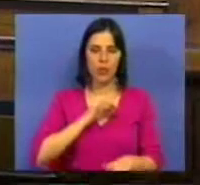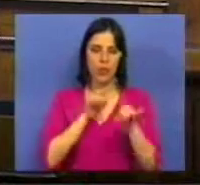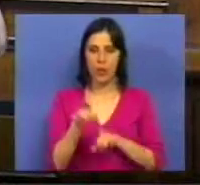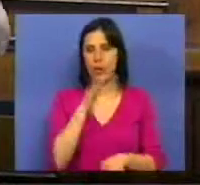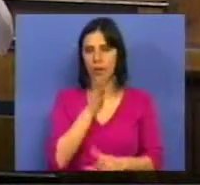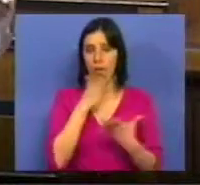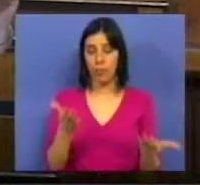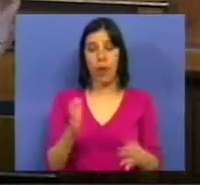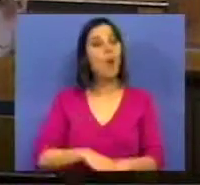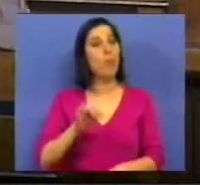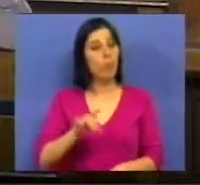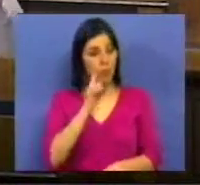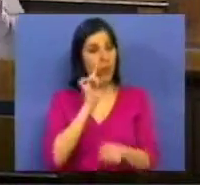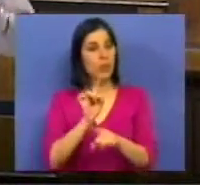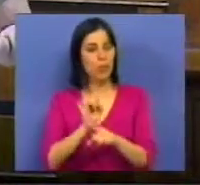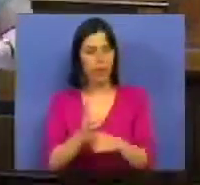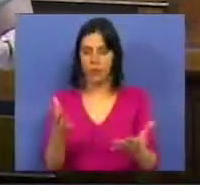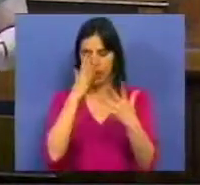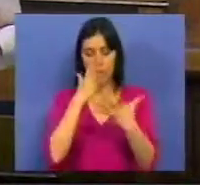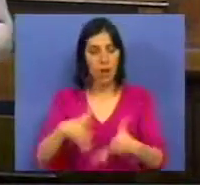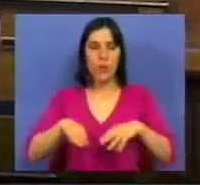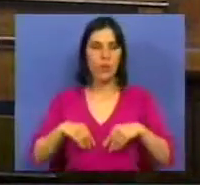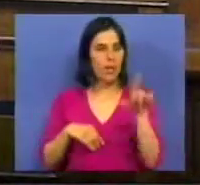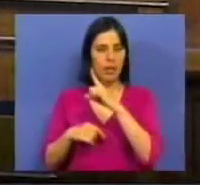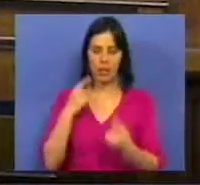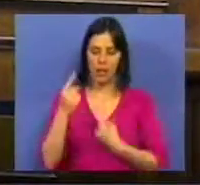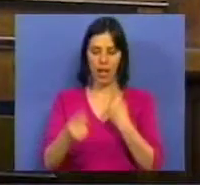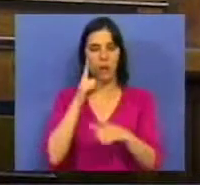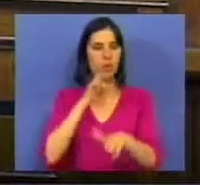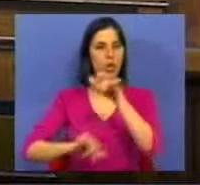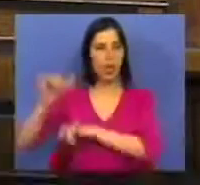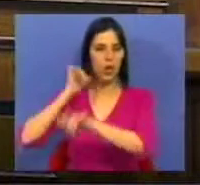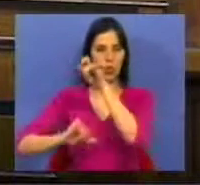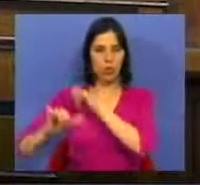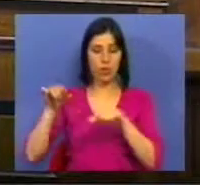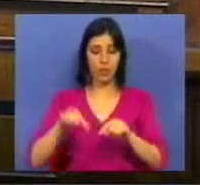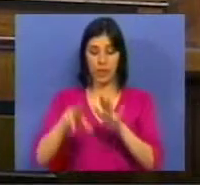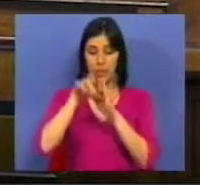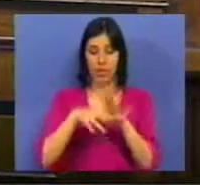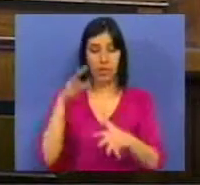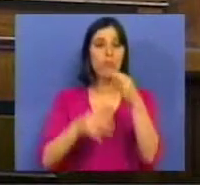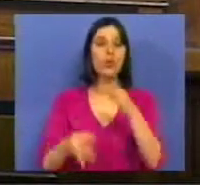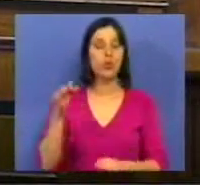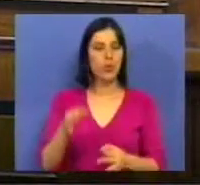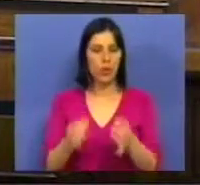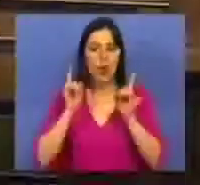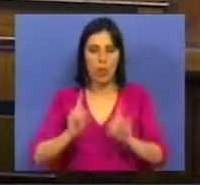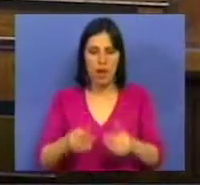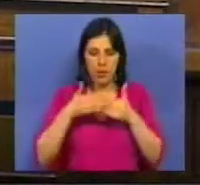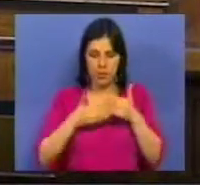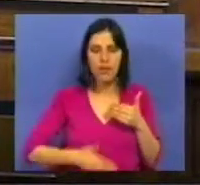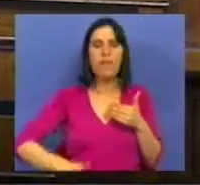deputados. Por isso mesmo, não se admitem alguns retrocessos que este regime jurídico passa a